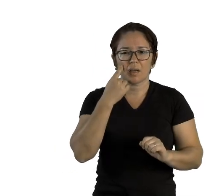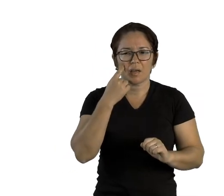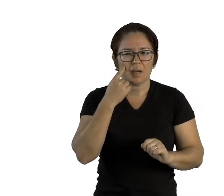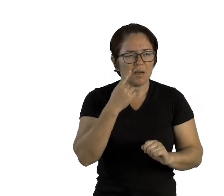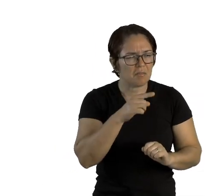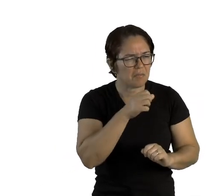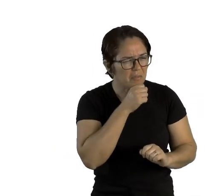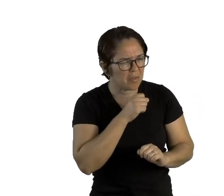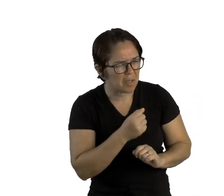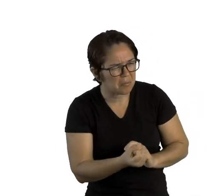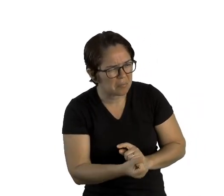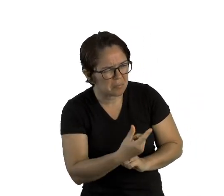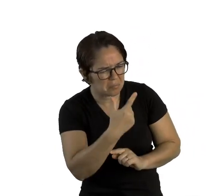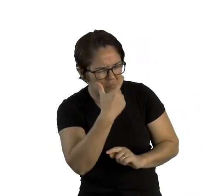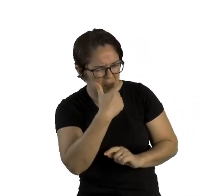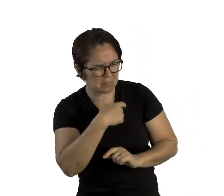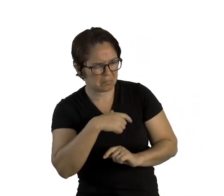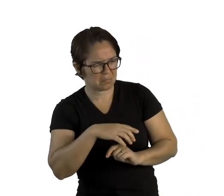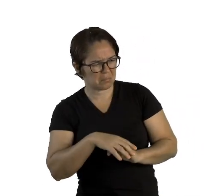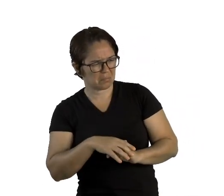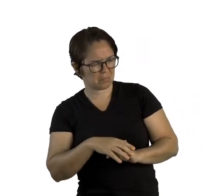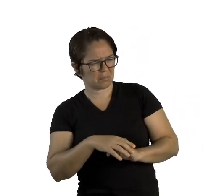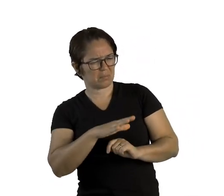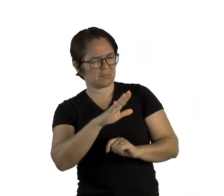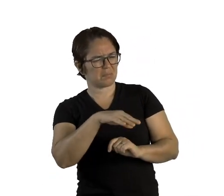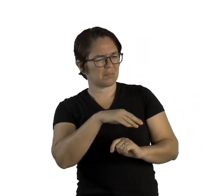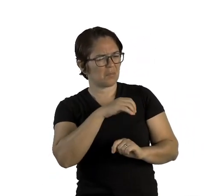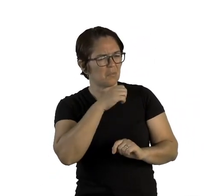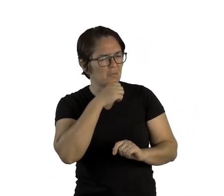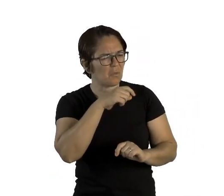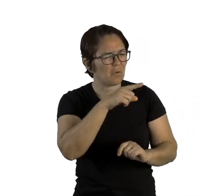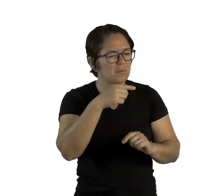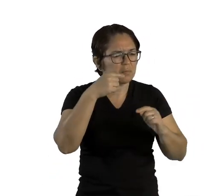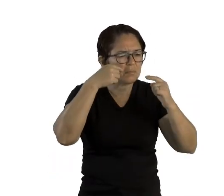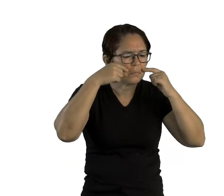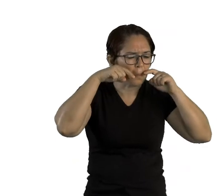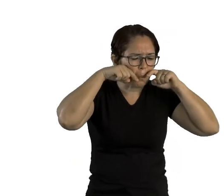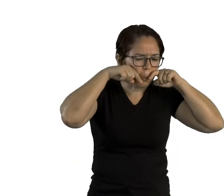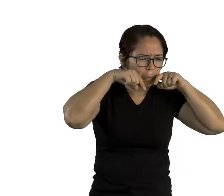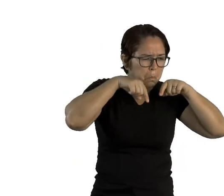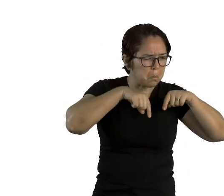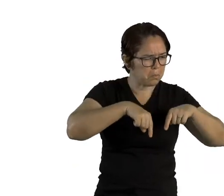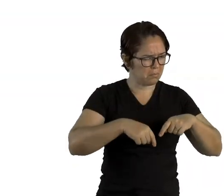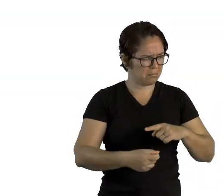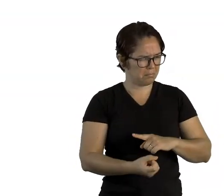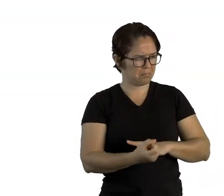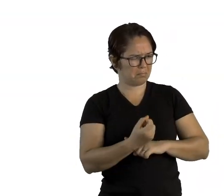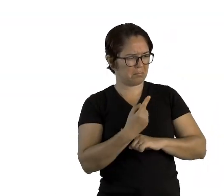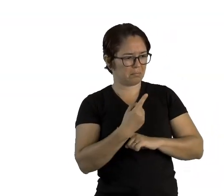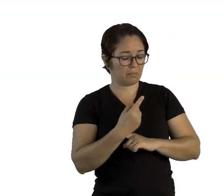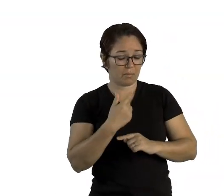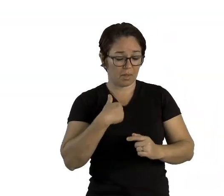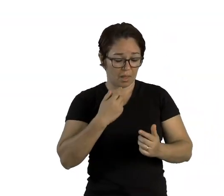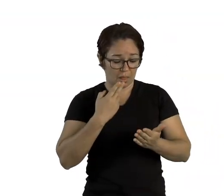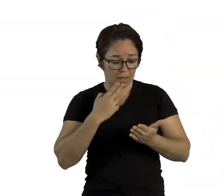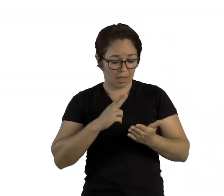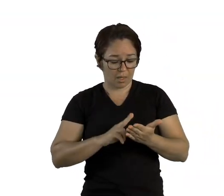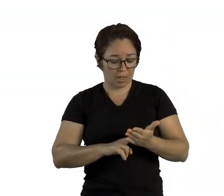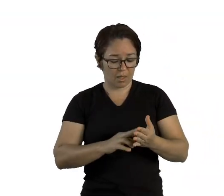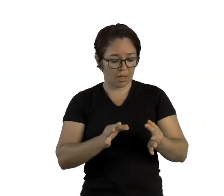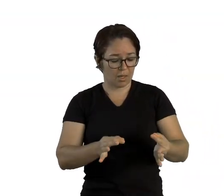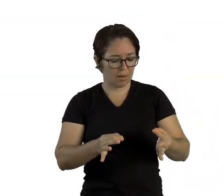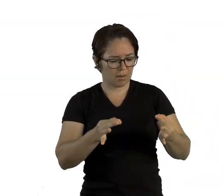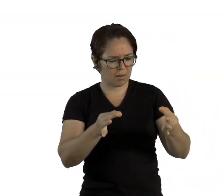Que dentes compridos, vovózinha. É, eu trouxe uma carta para o